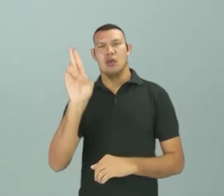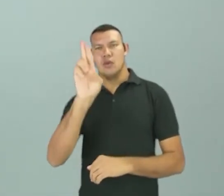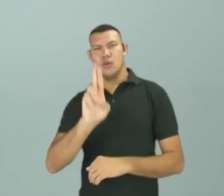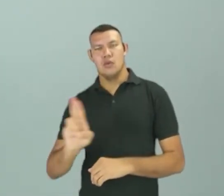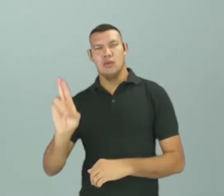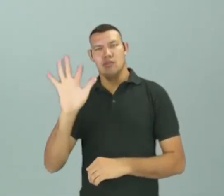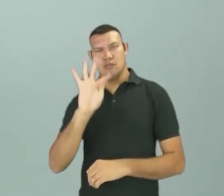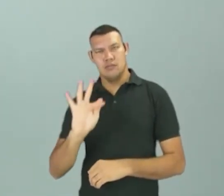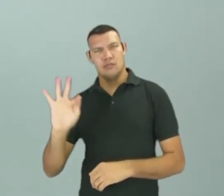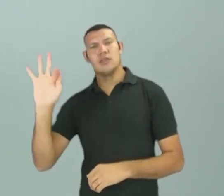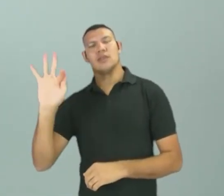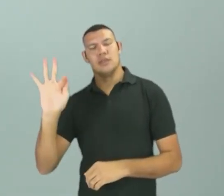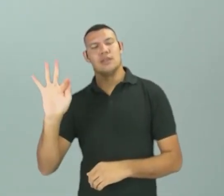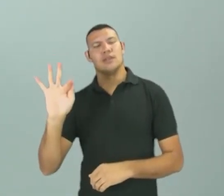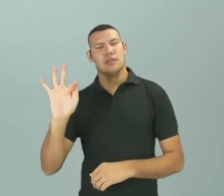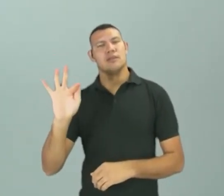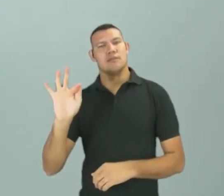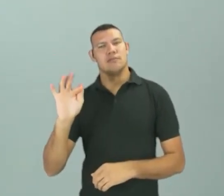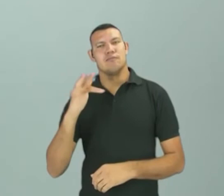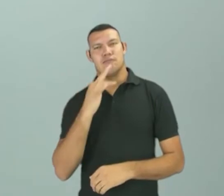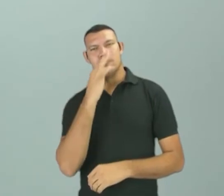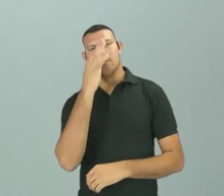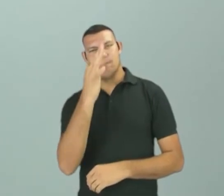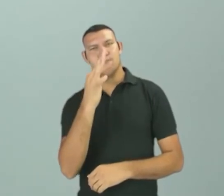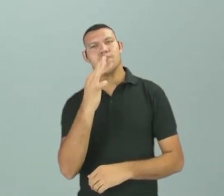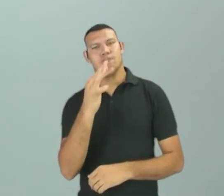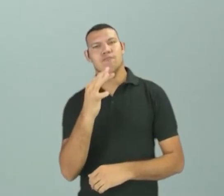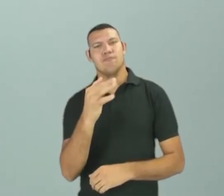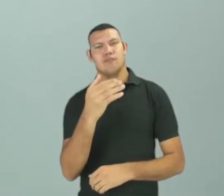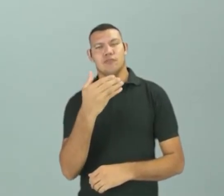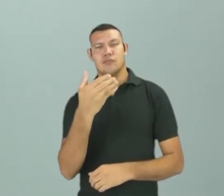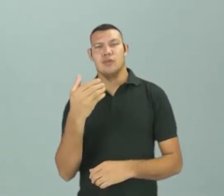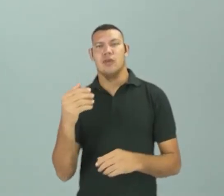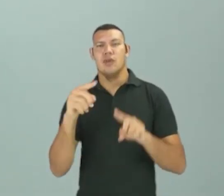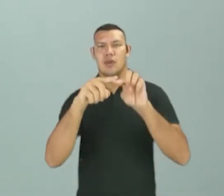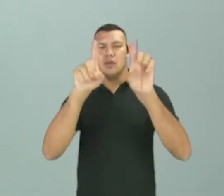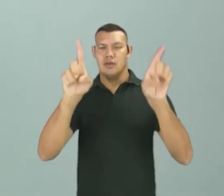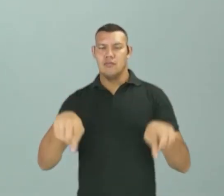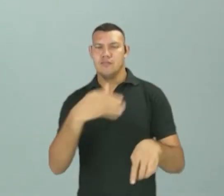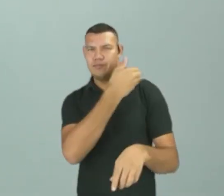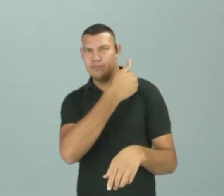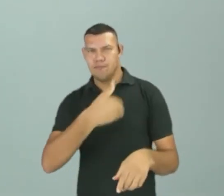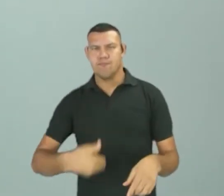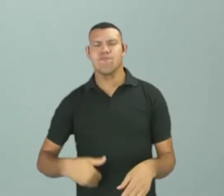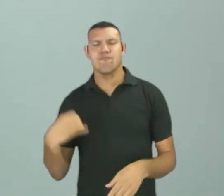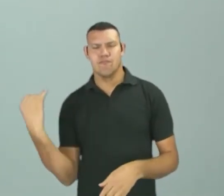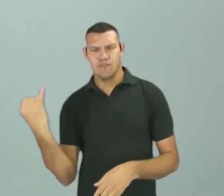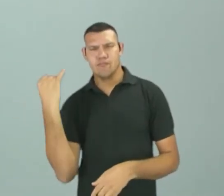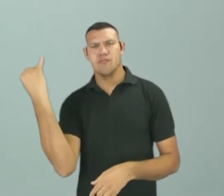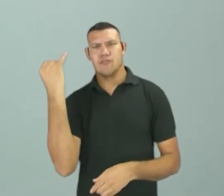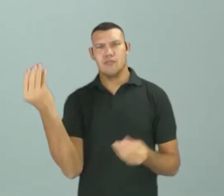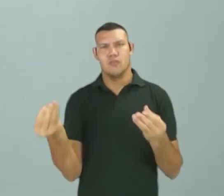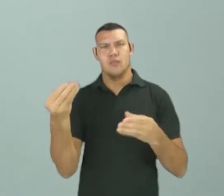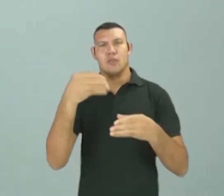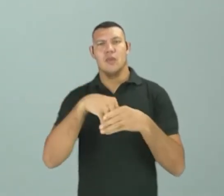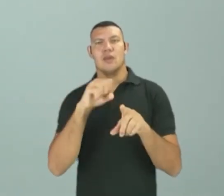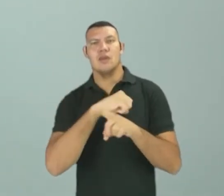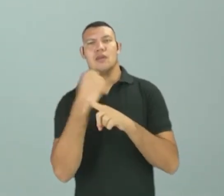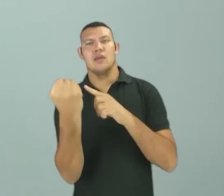federais e, consequentemente, torcendo para que a gente venha ocupar esses cargos públicos, esses cargos tão importantes dentro da sociedade.